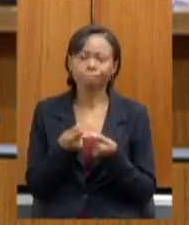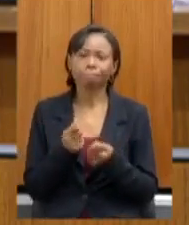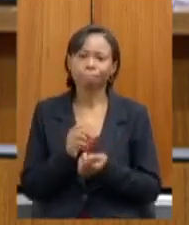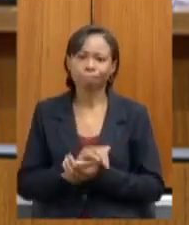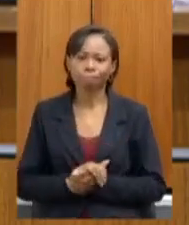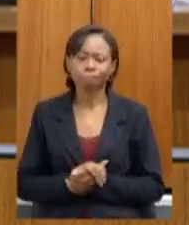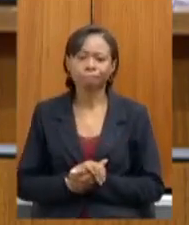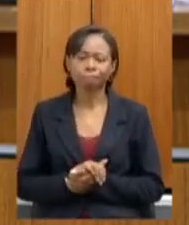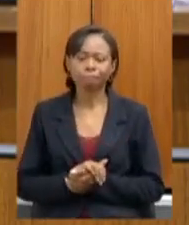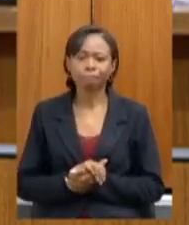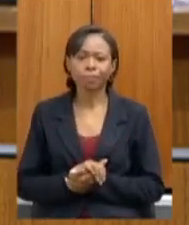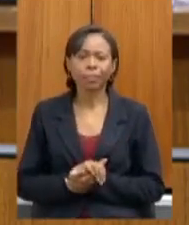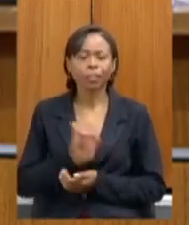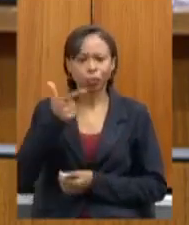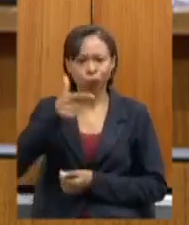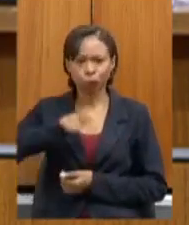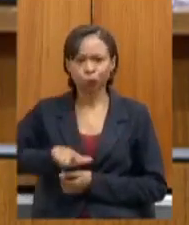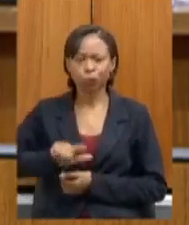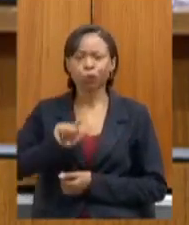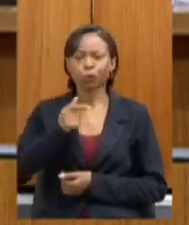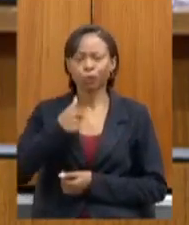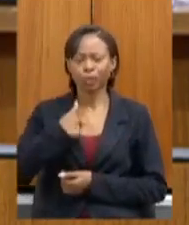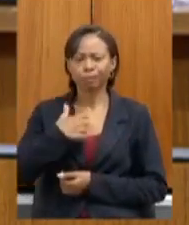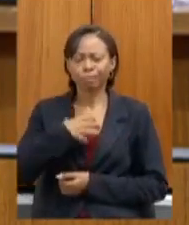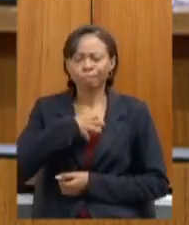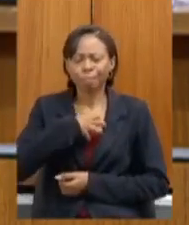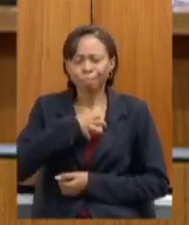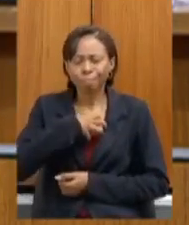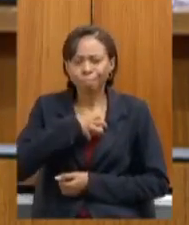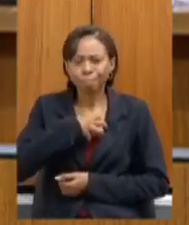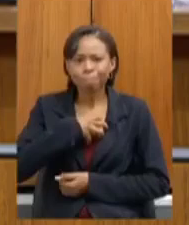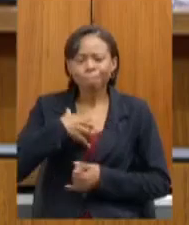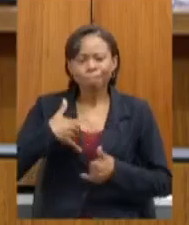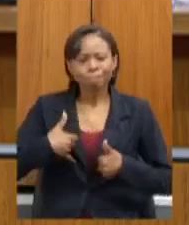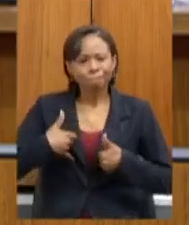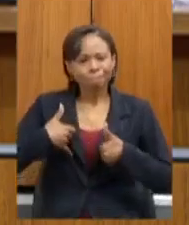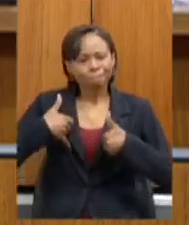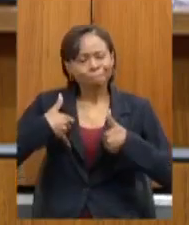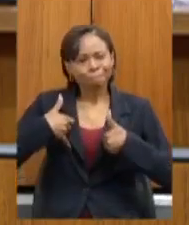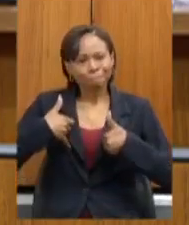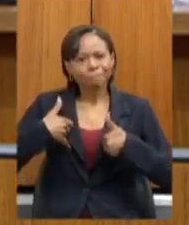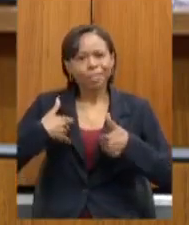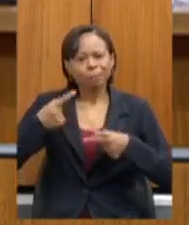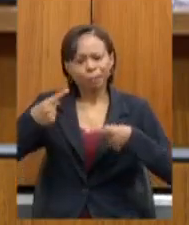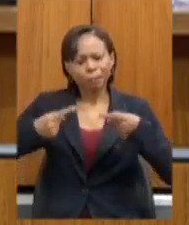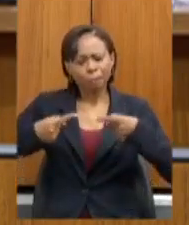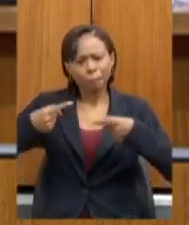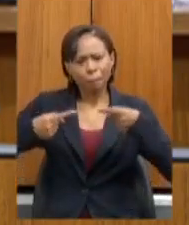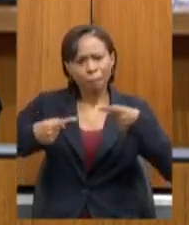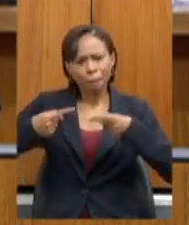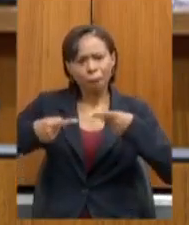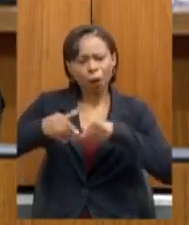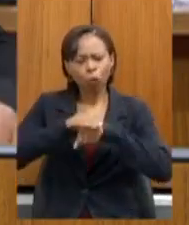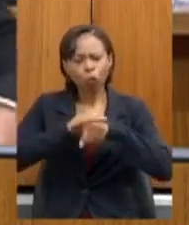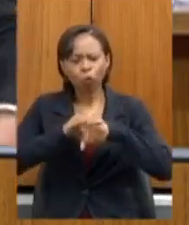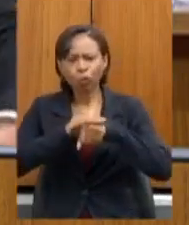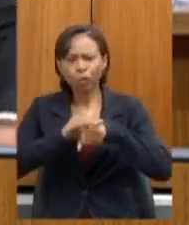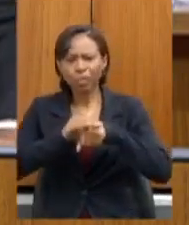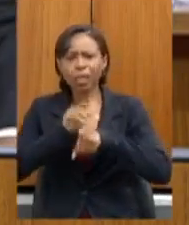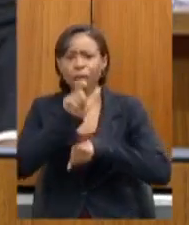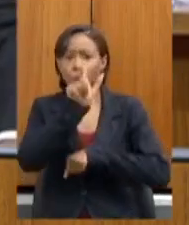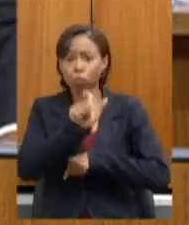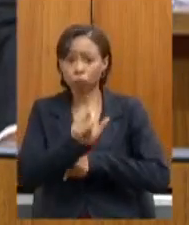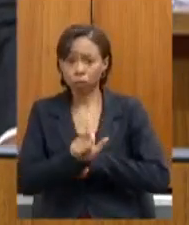dizer que mais uma vez me sinto muito orgulhoso de estar aqui debatendo esse assunto com alguém que construiu